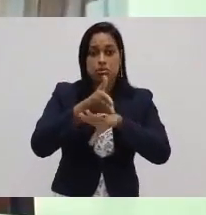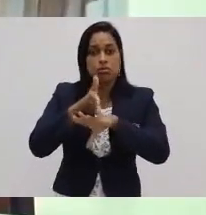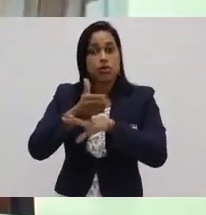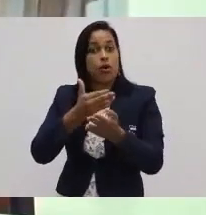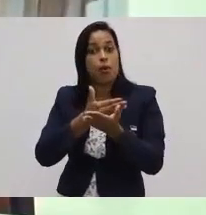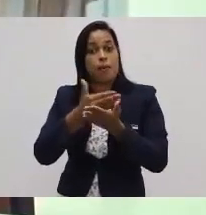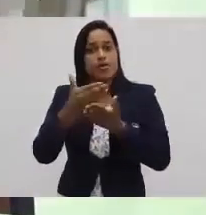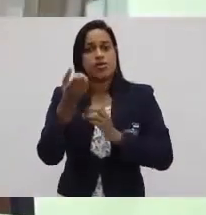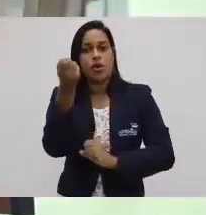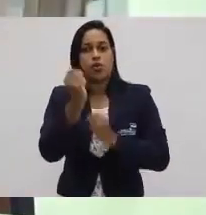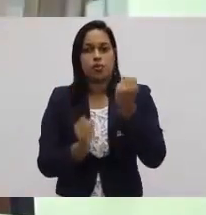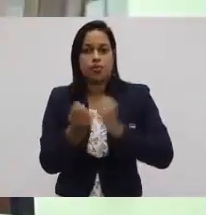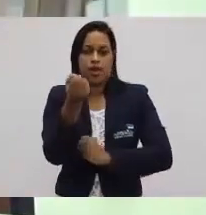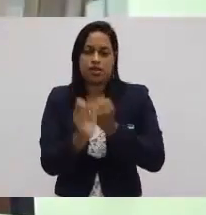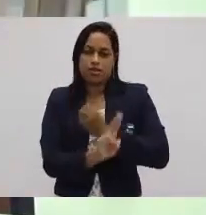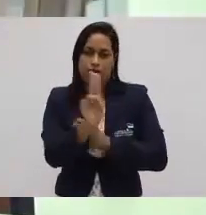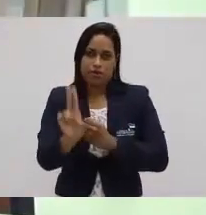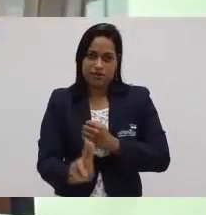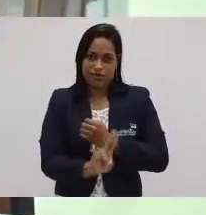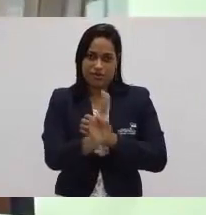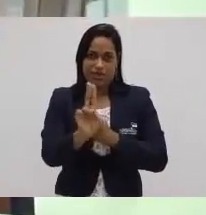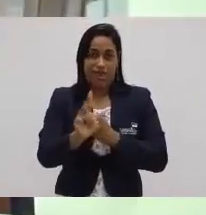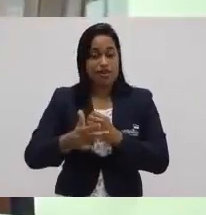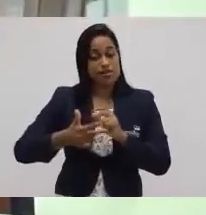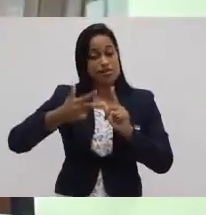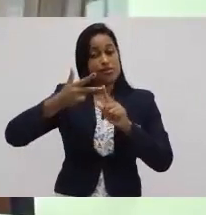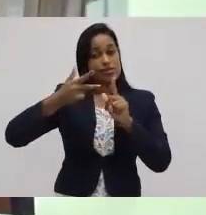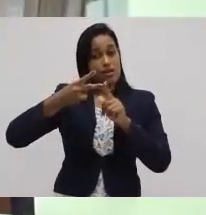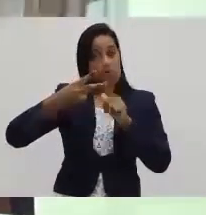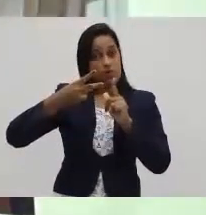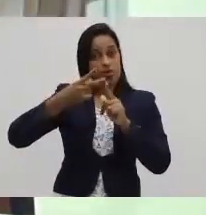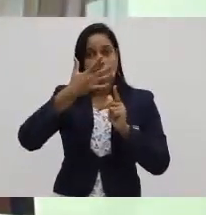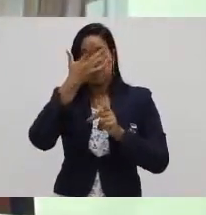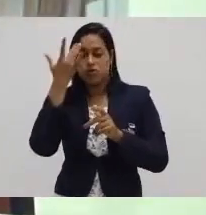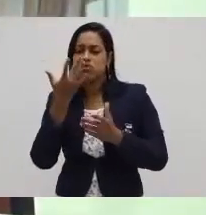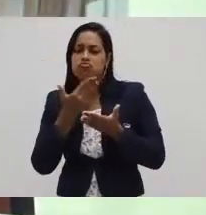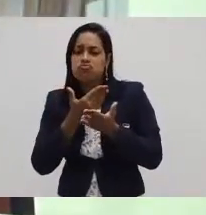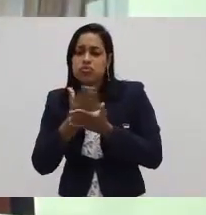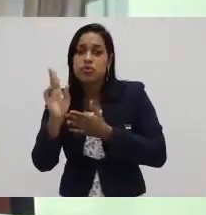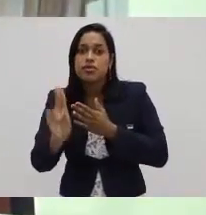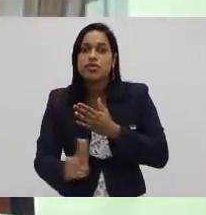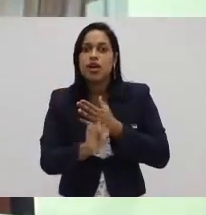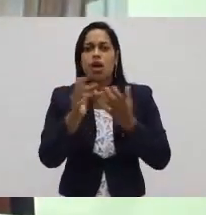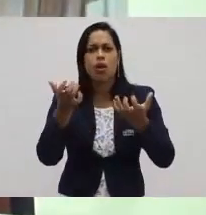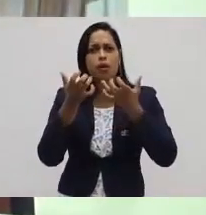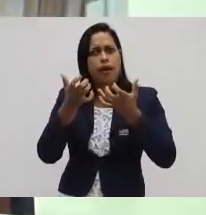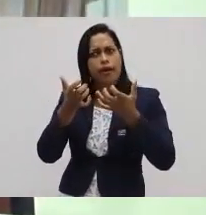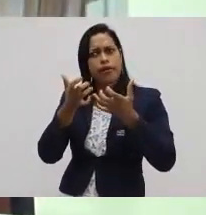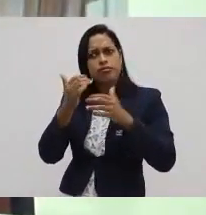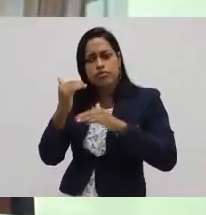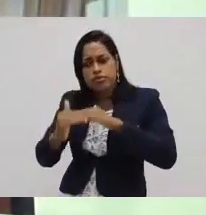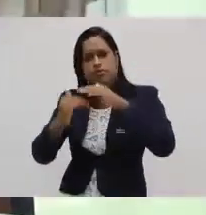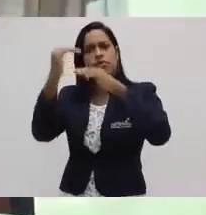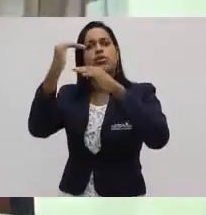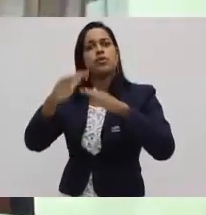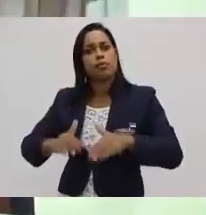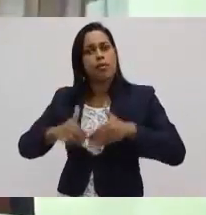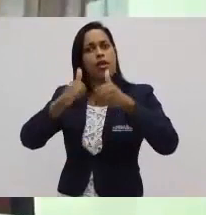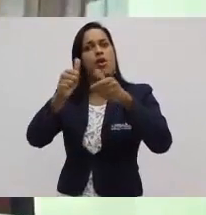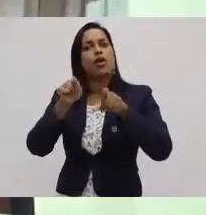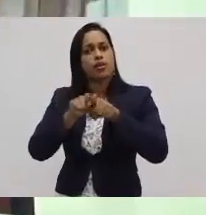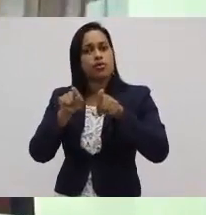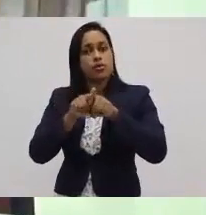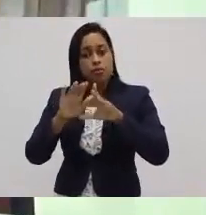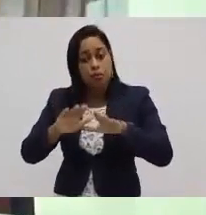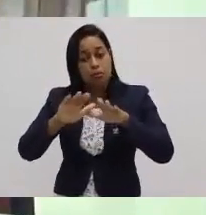Nessa segunda fase, que a Revolução Tecnológica, as pessoas começaram a querer evoluir algum conceito. Querer procurar coisas novas